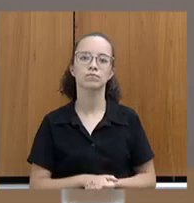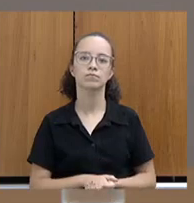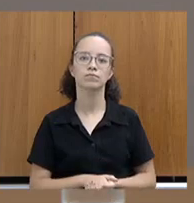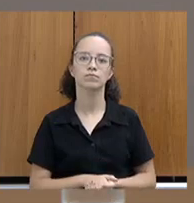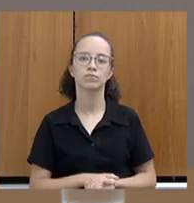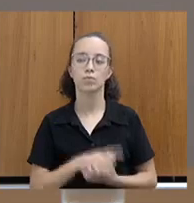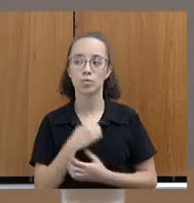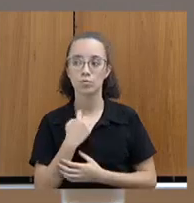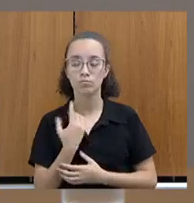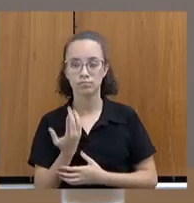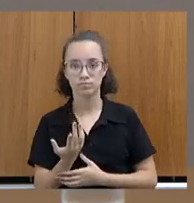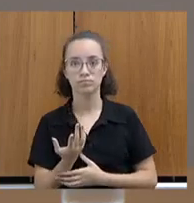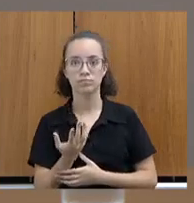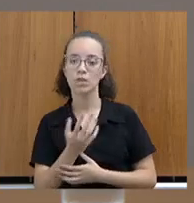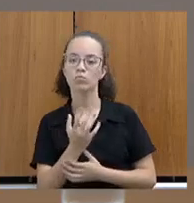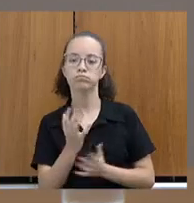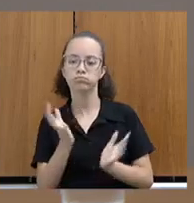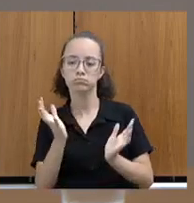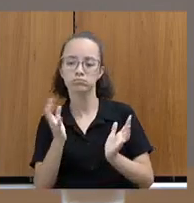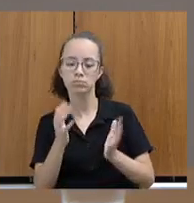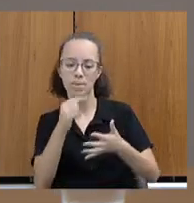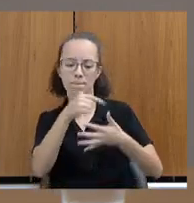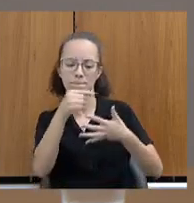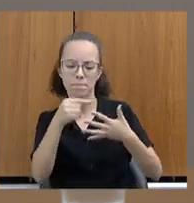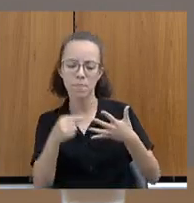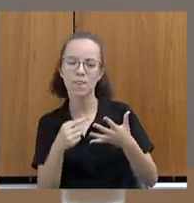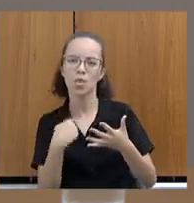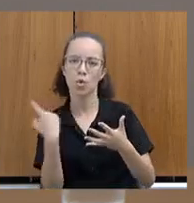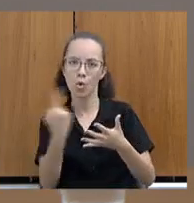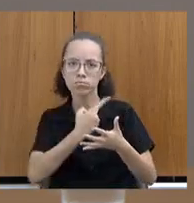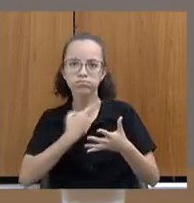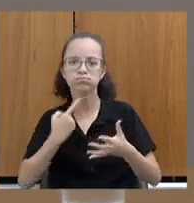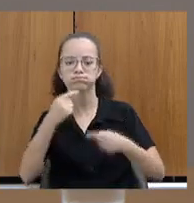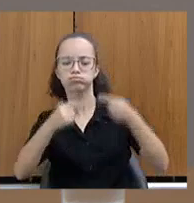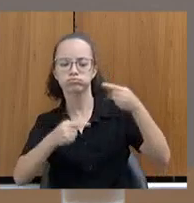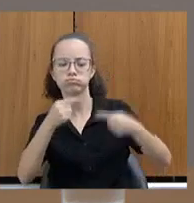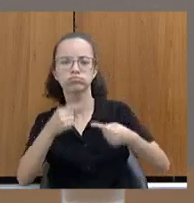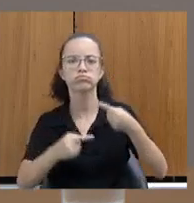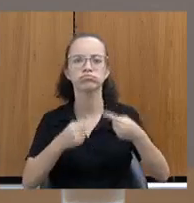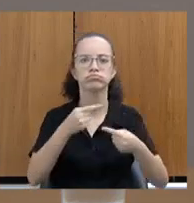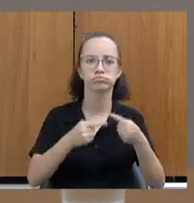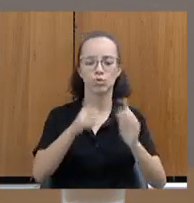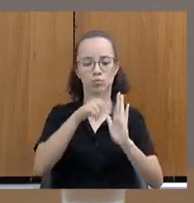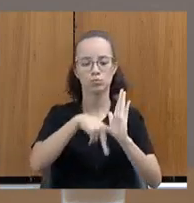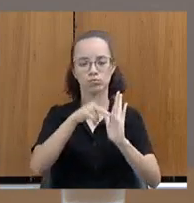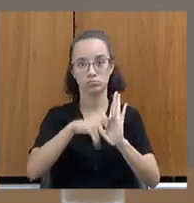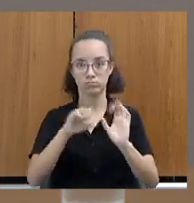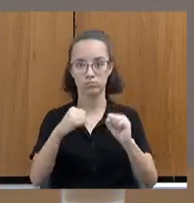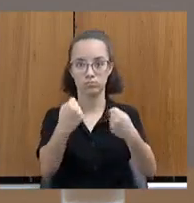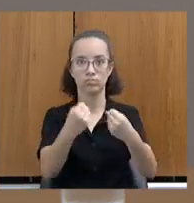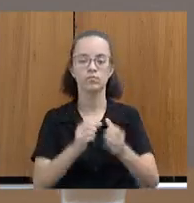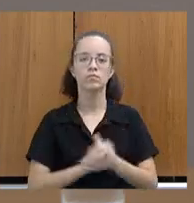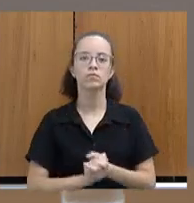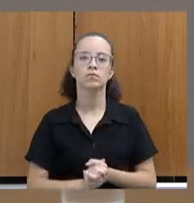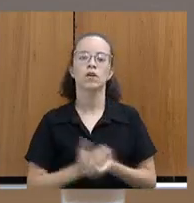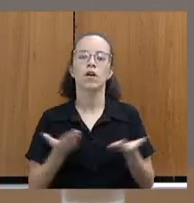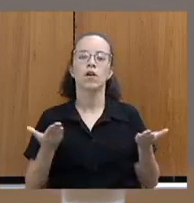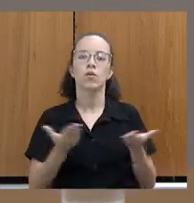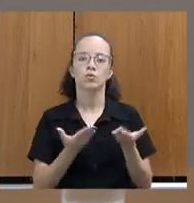É decidido isso num conselho deliberativo desses programas de proteção. Nós,